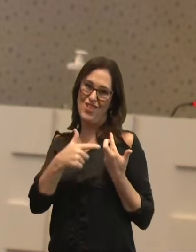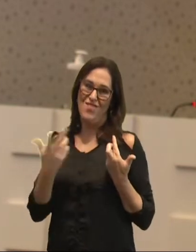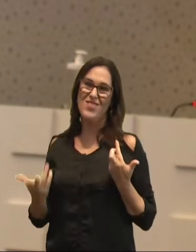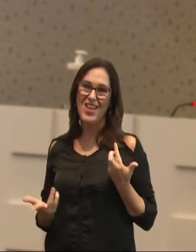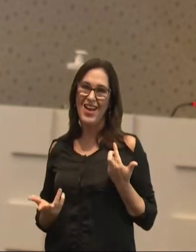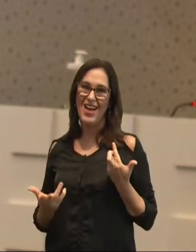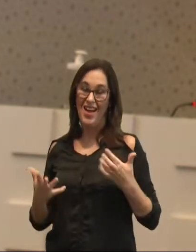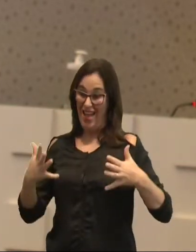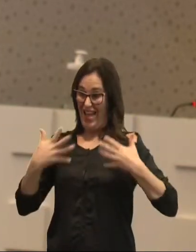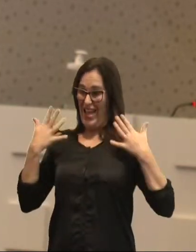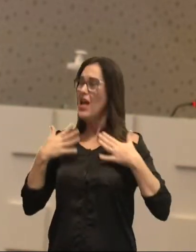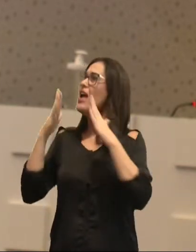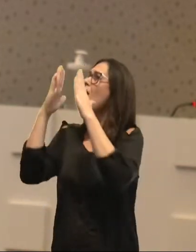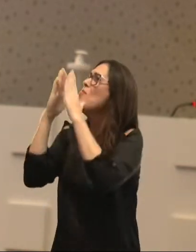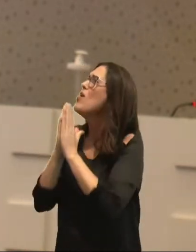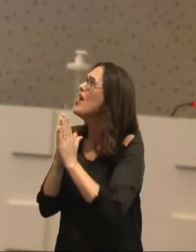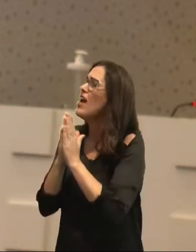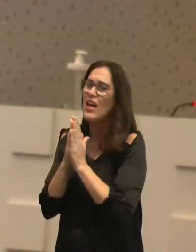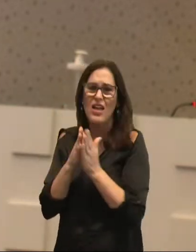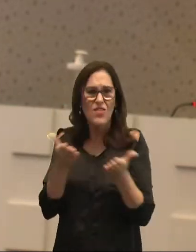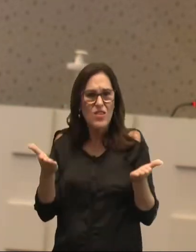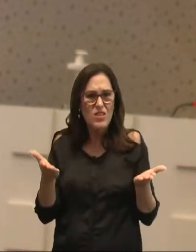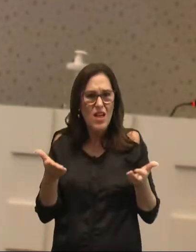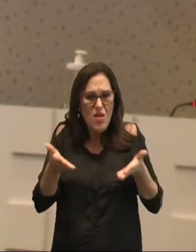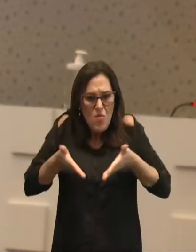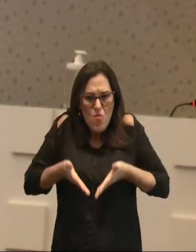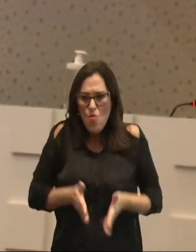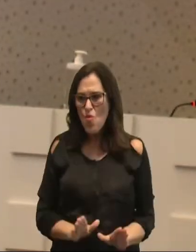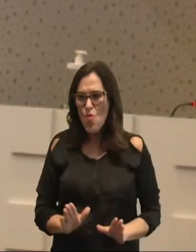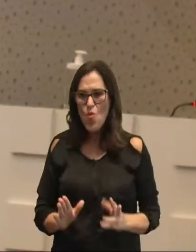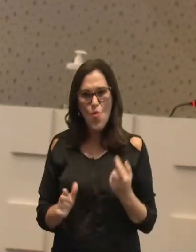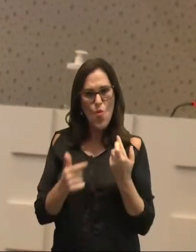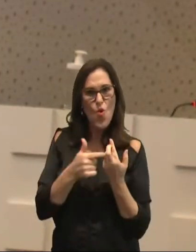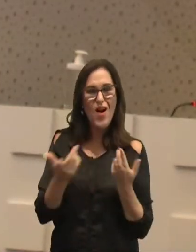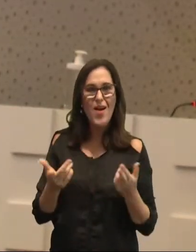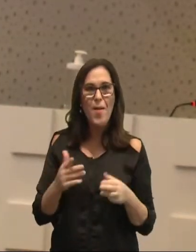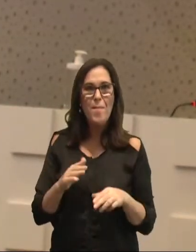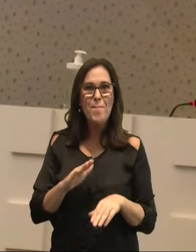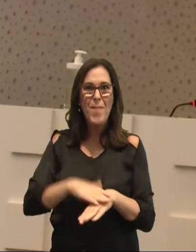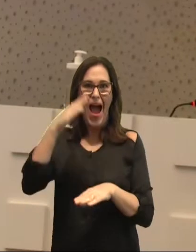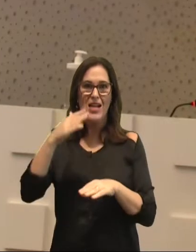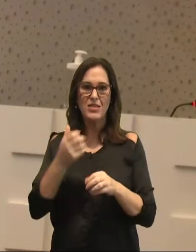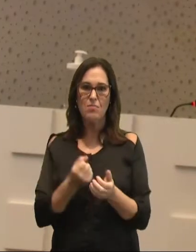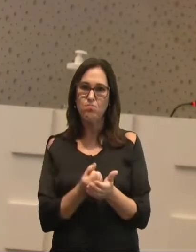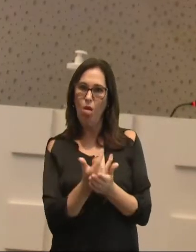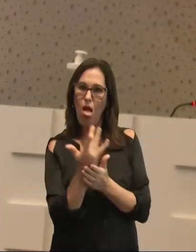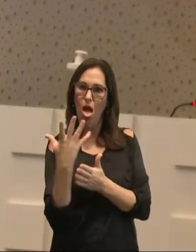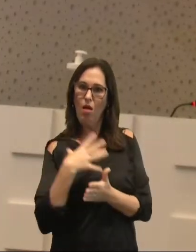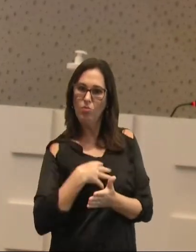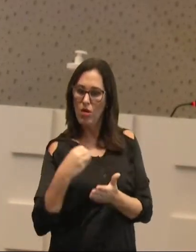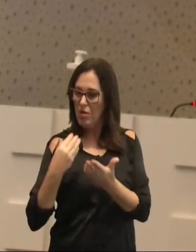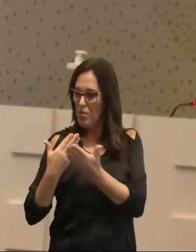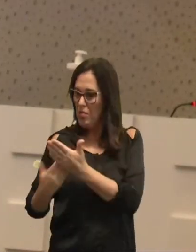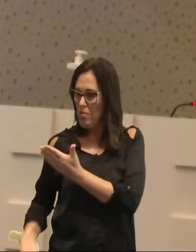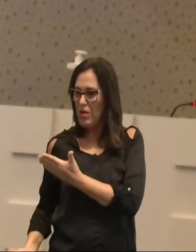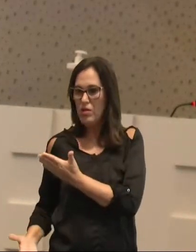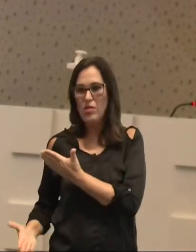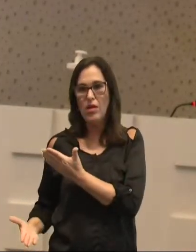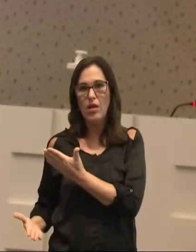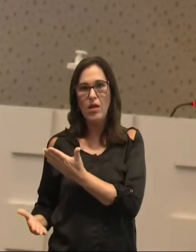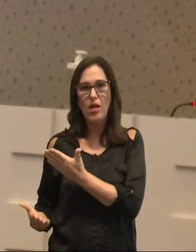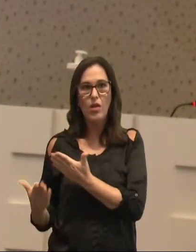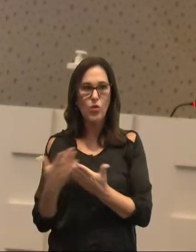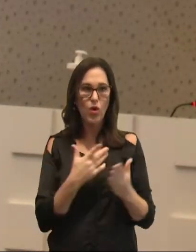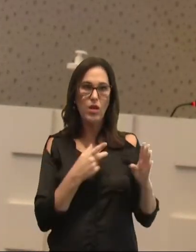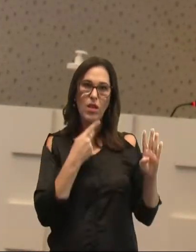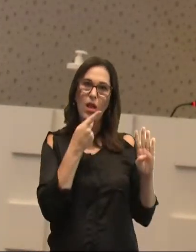exulta e clama, tu que não estás de parto, porque são mais numerosos, os filhos da abandonada, que os da